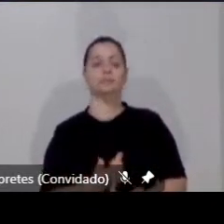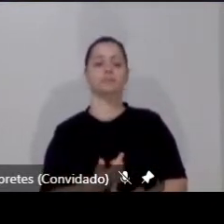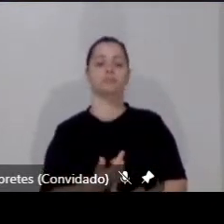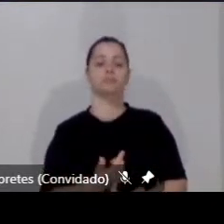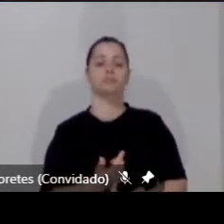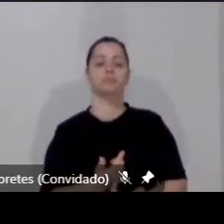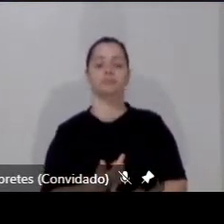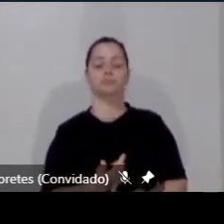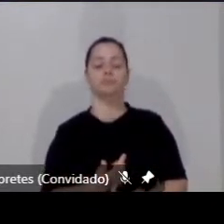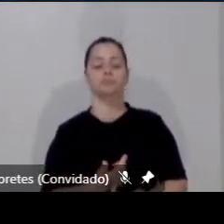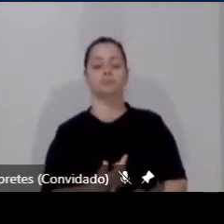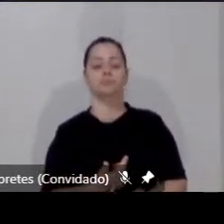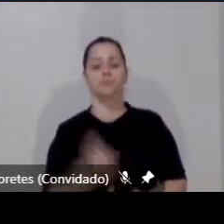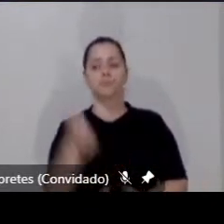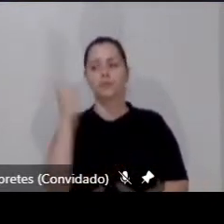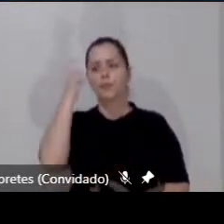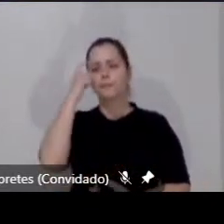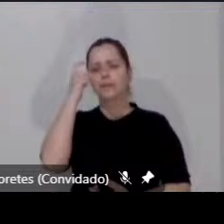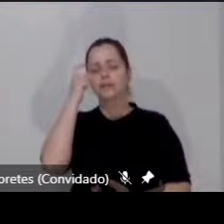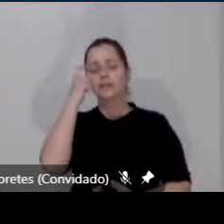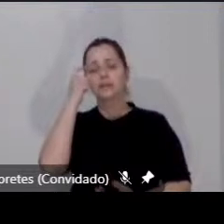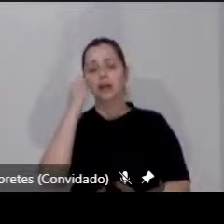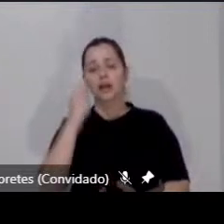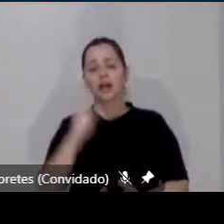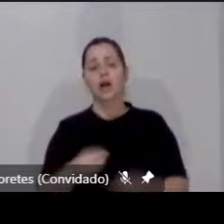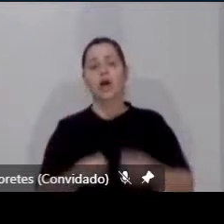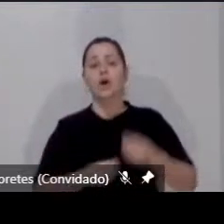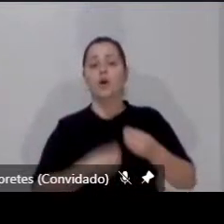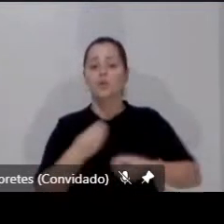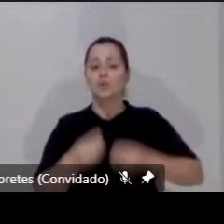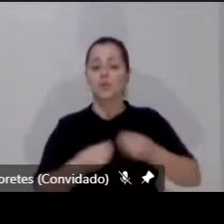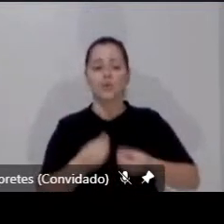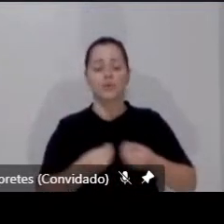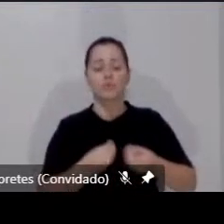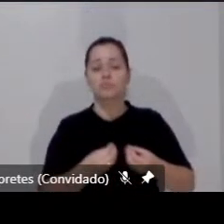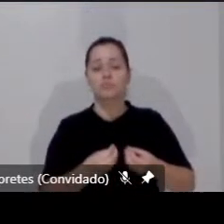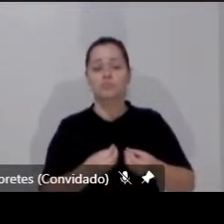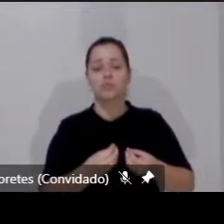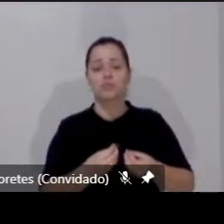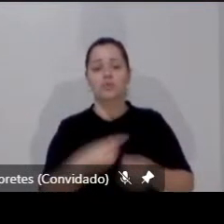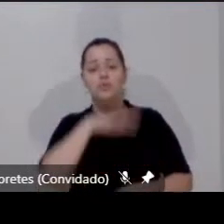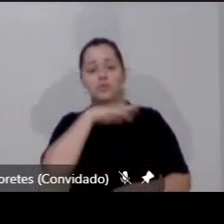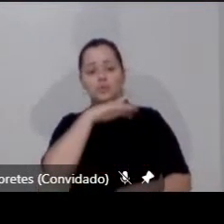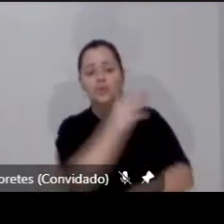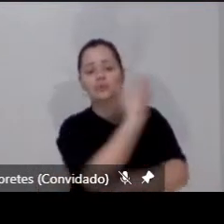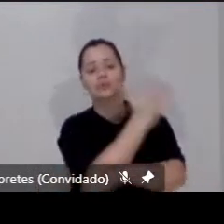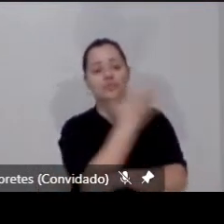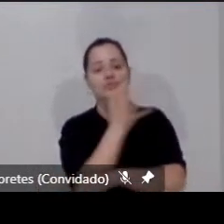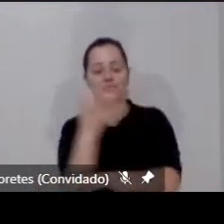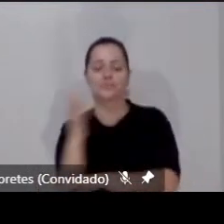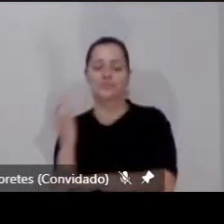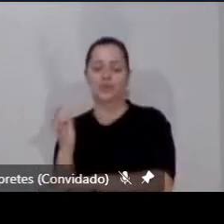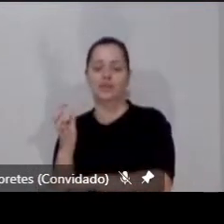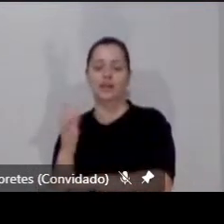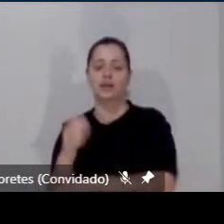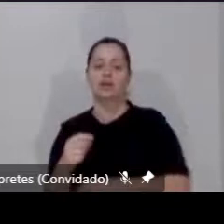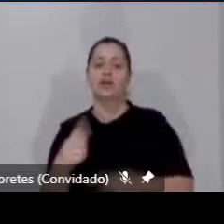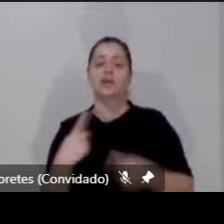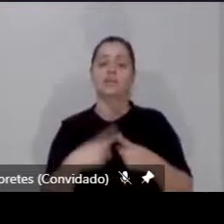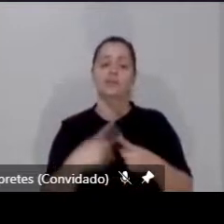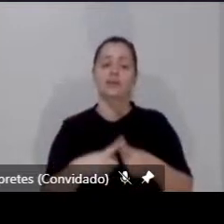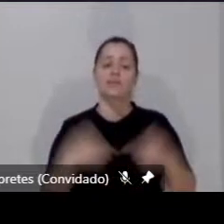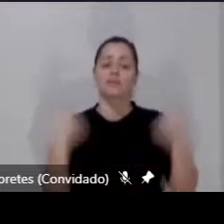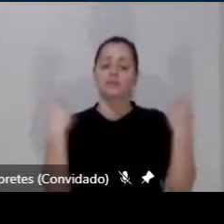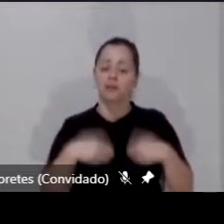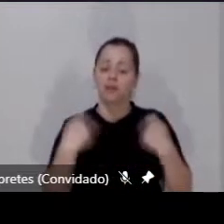considerar o quão insustentável seria esse modelo e como é necessário pensar